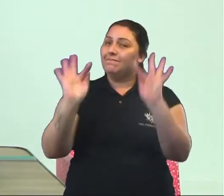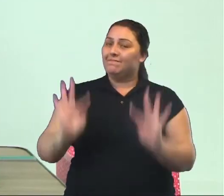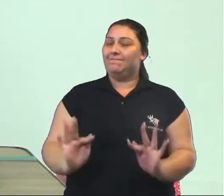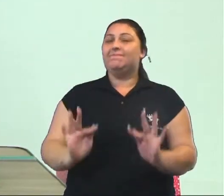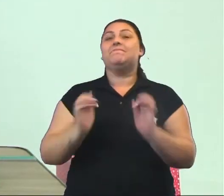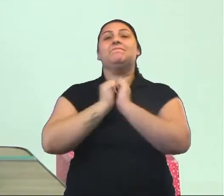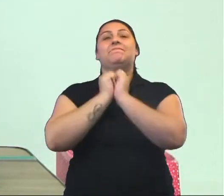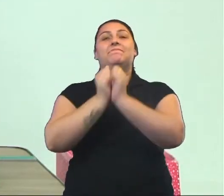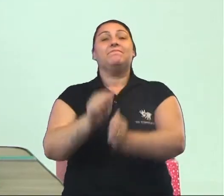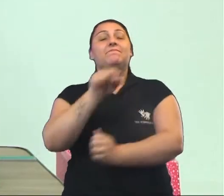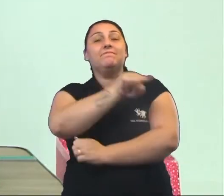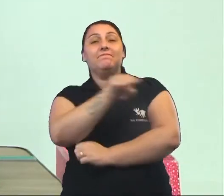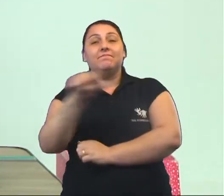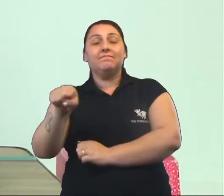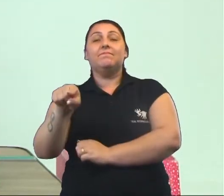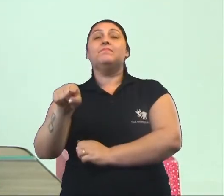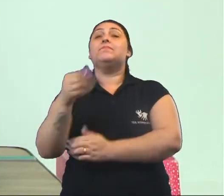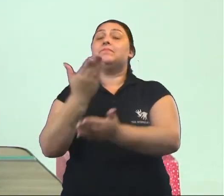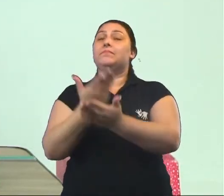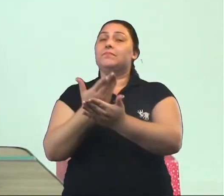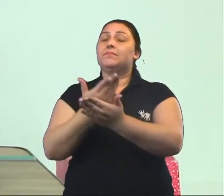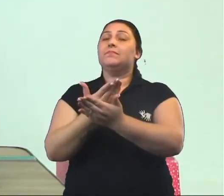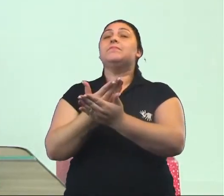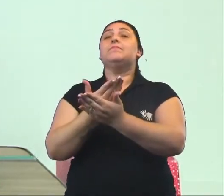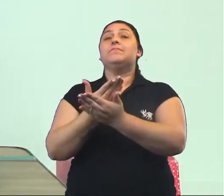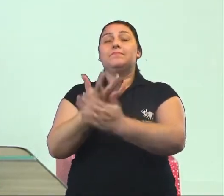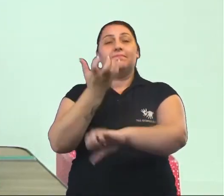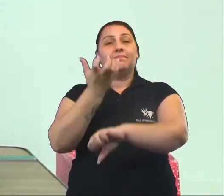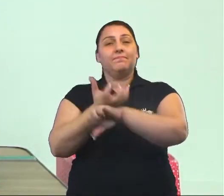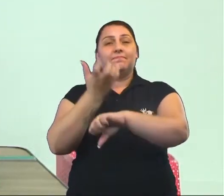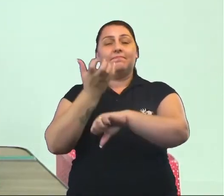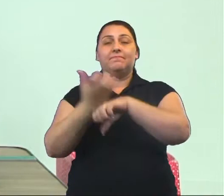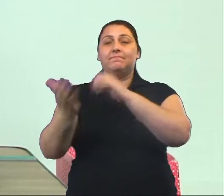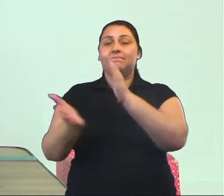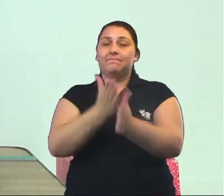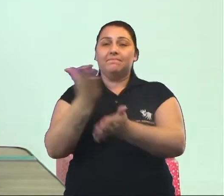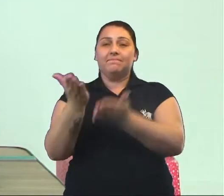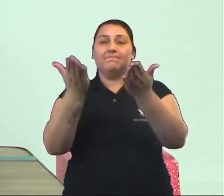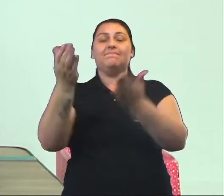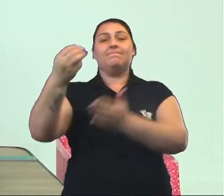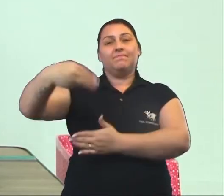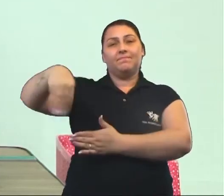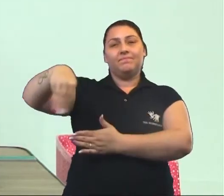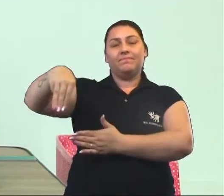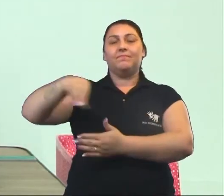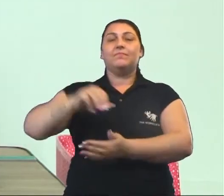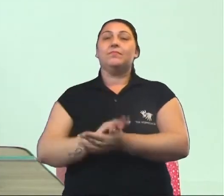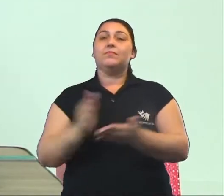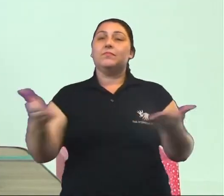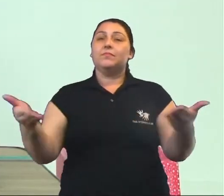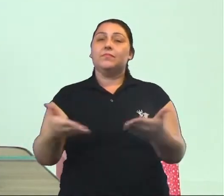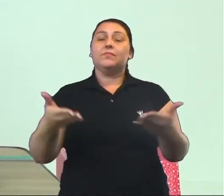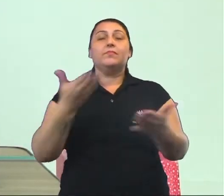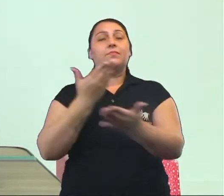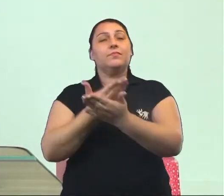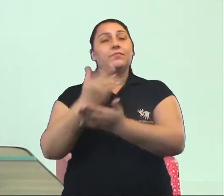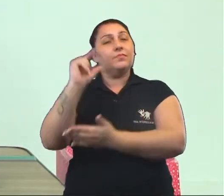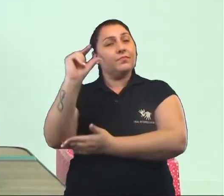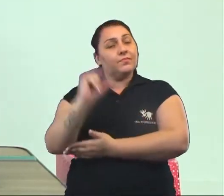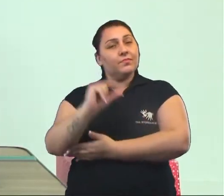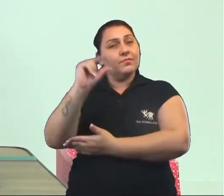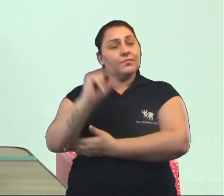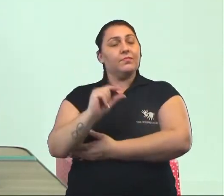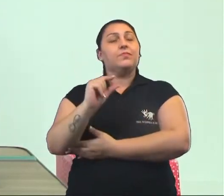feliz por estar aqui com vocês para mais uma aula dessa disciplina fantástica que é a matemática. Hoje nós vamos estudar um